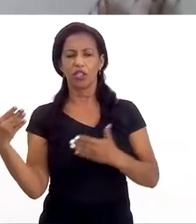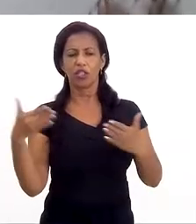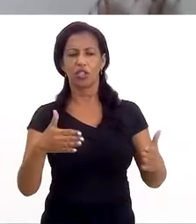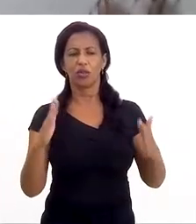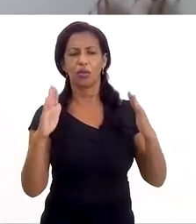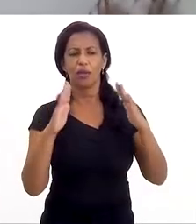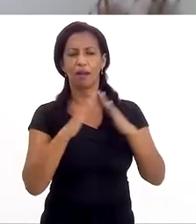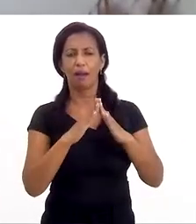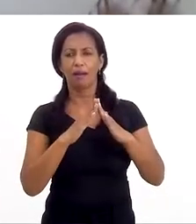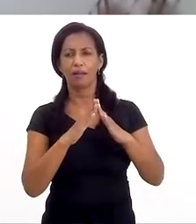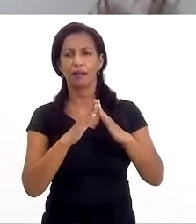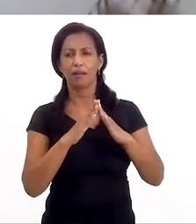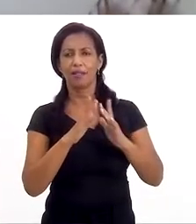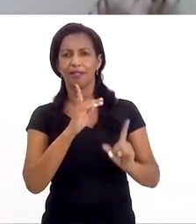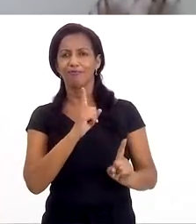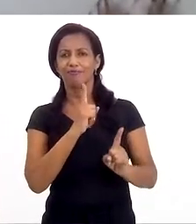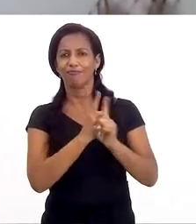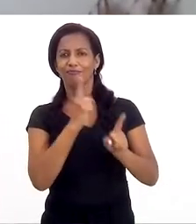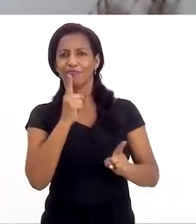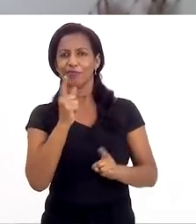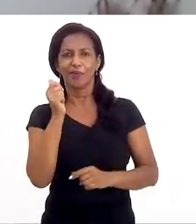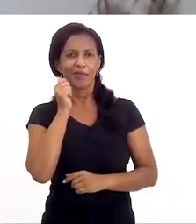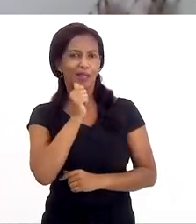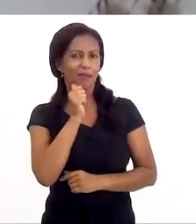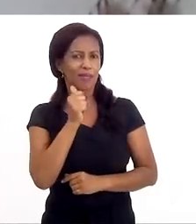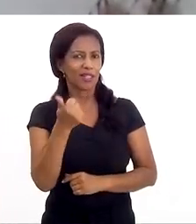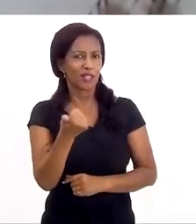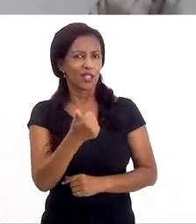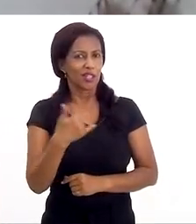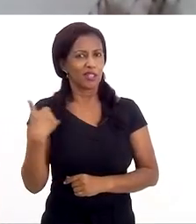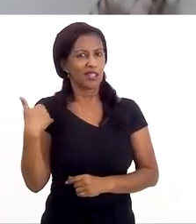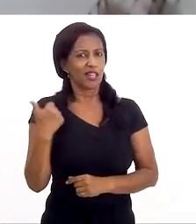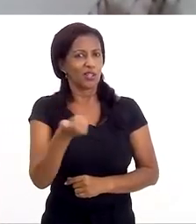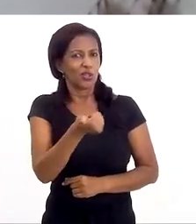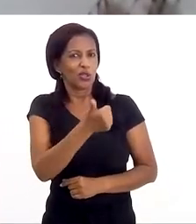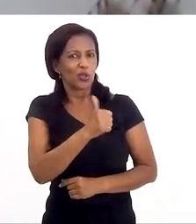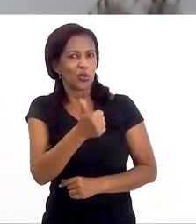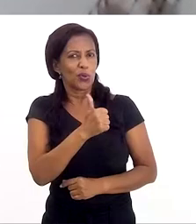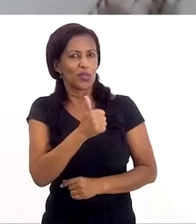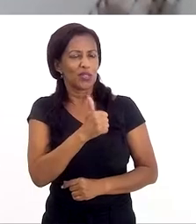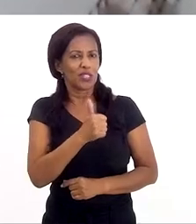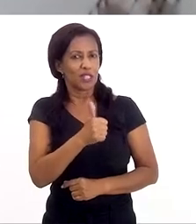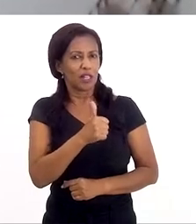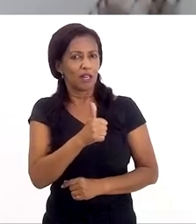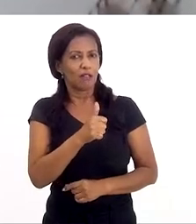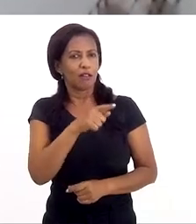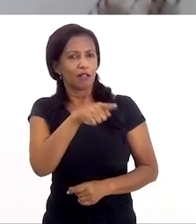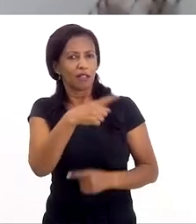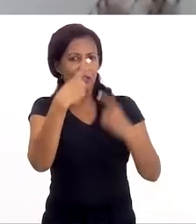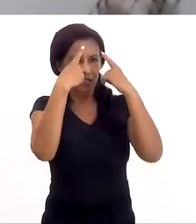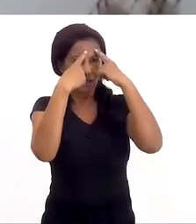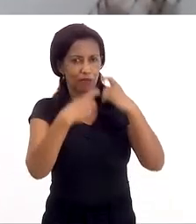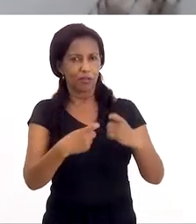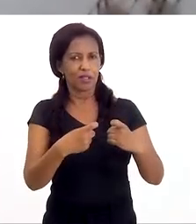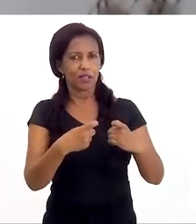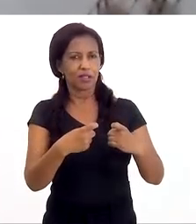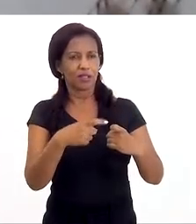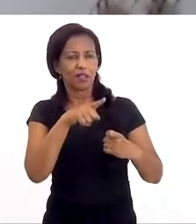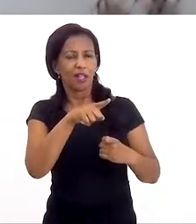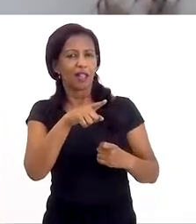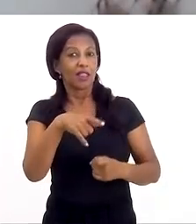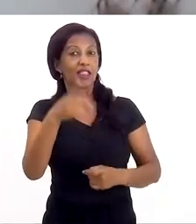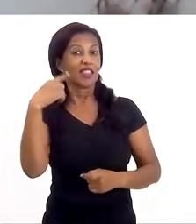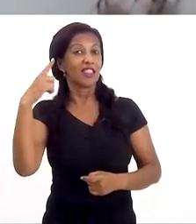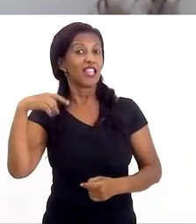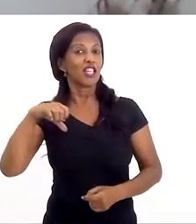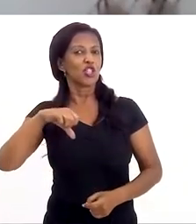chegou em casa e descobriu que a menina de 11 anos estava sendo abusada pelo próprio tio, irmão dele, desde